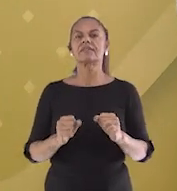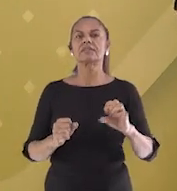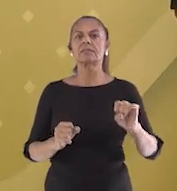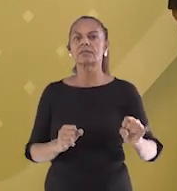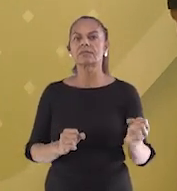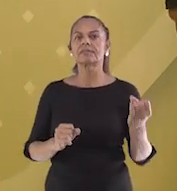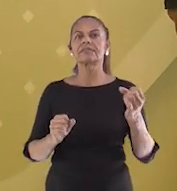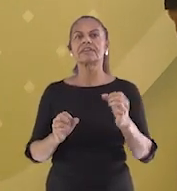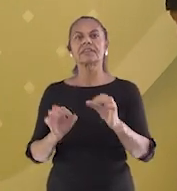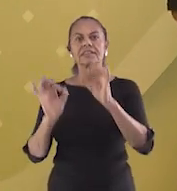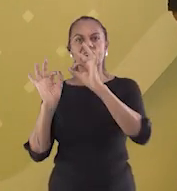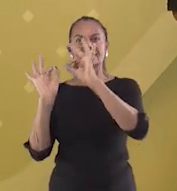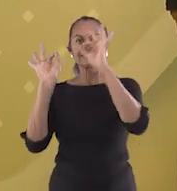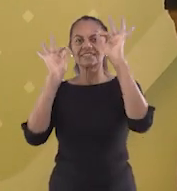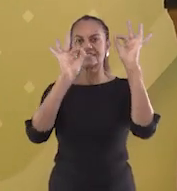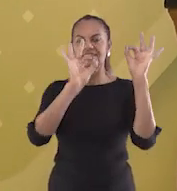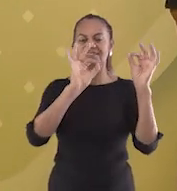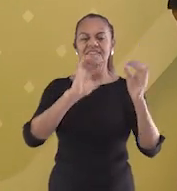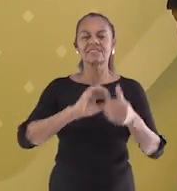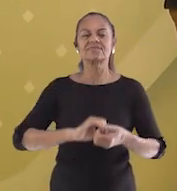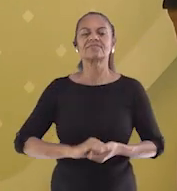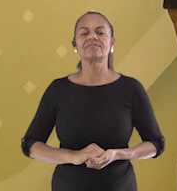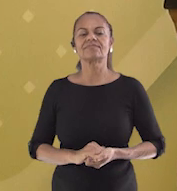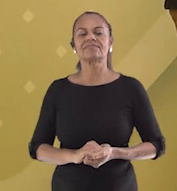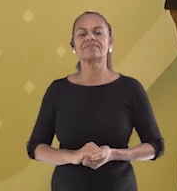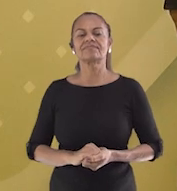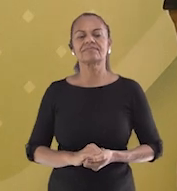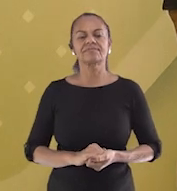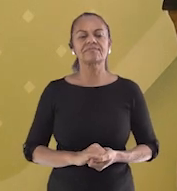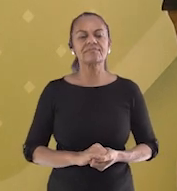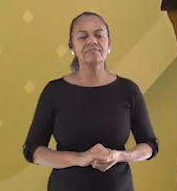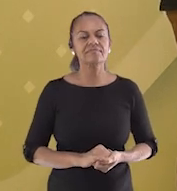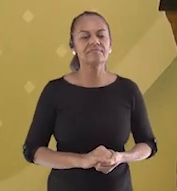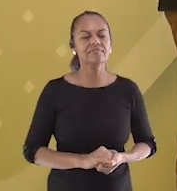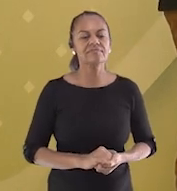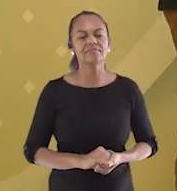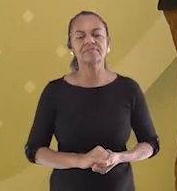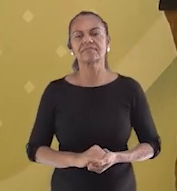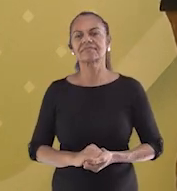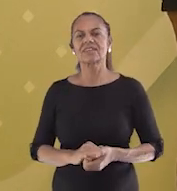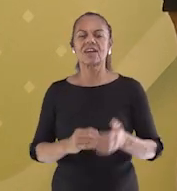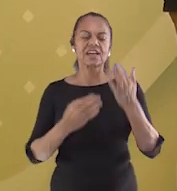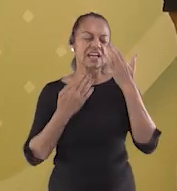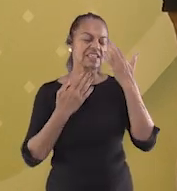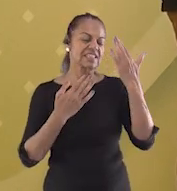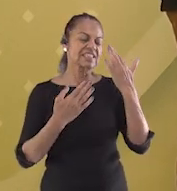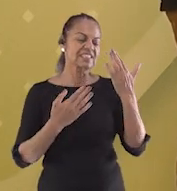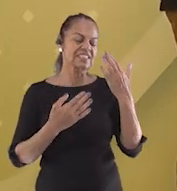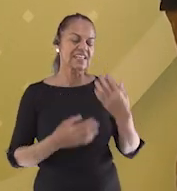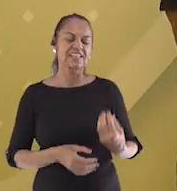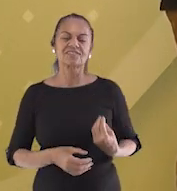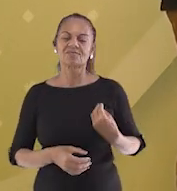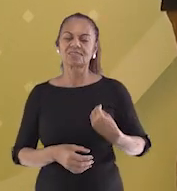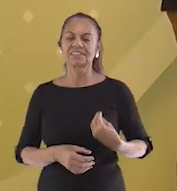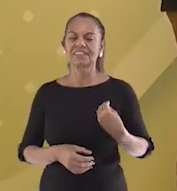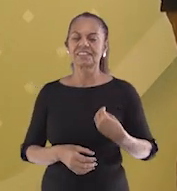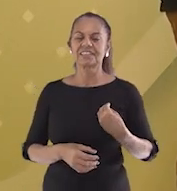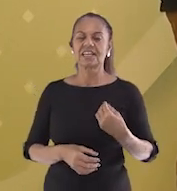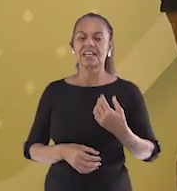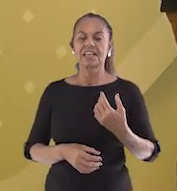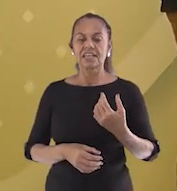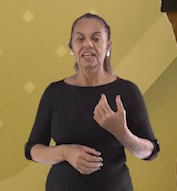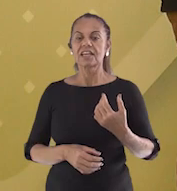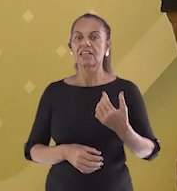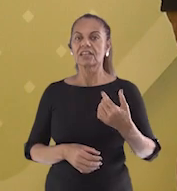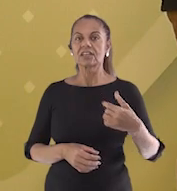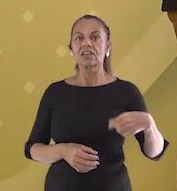aulas. E é isso. Luiz, gostaria de agradecer a sua presença. Por nada. E a gente vê o Luiz aí nos intervalos das